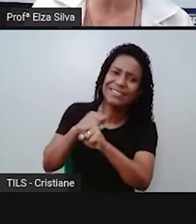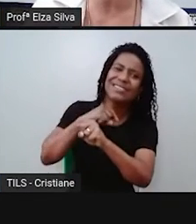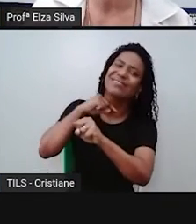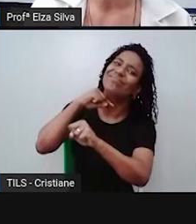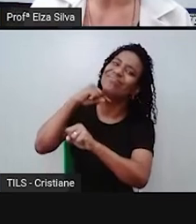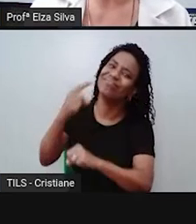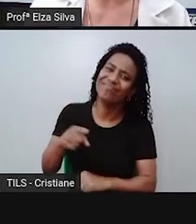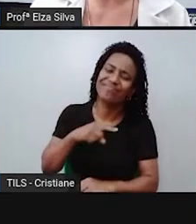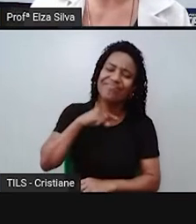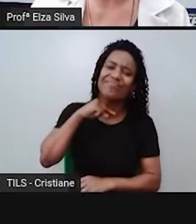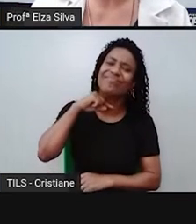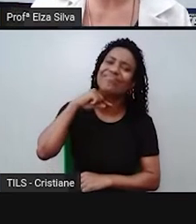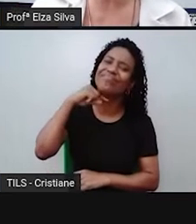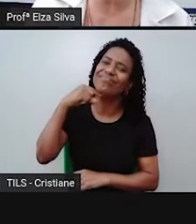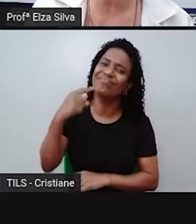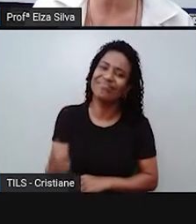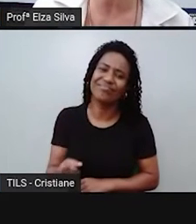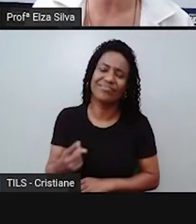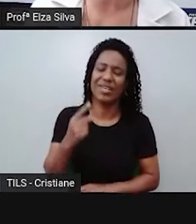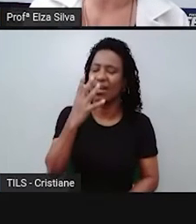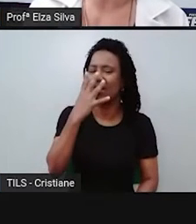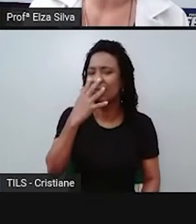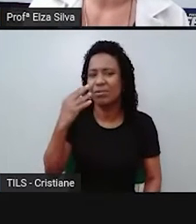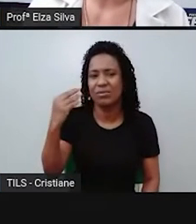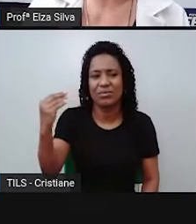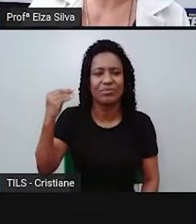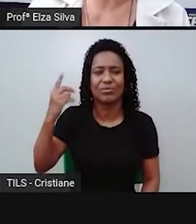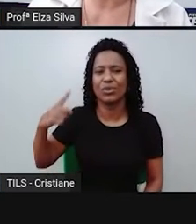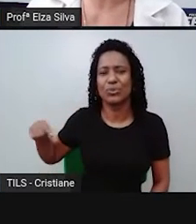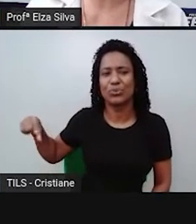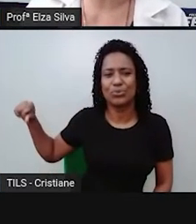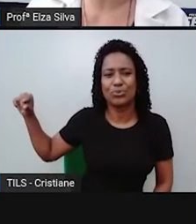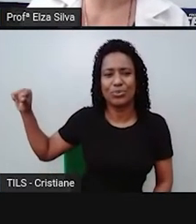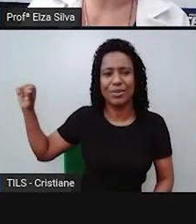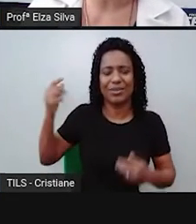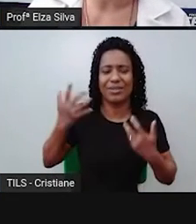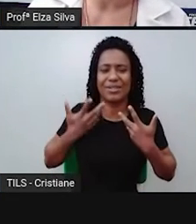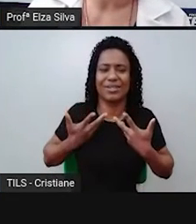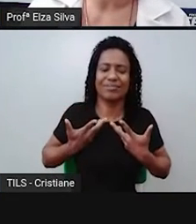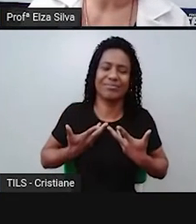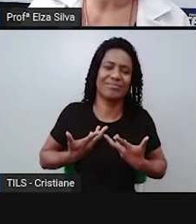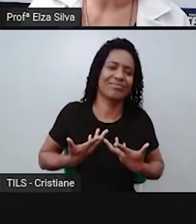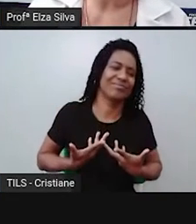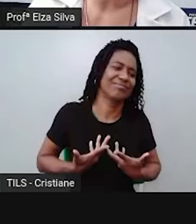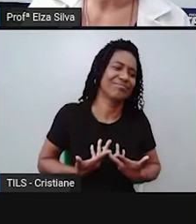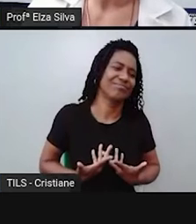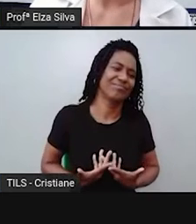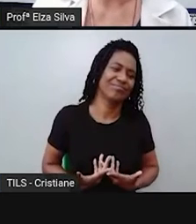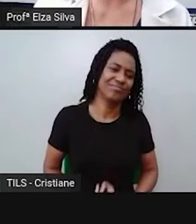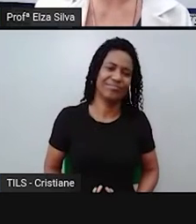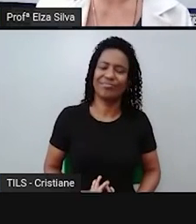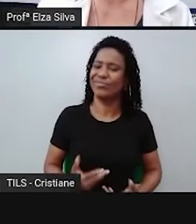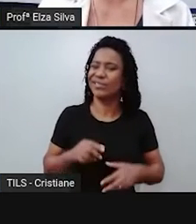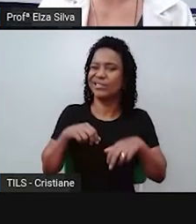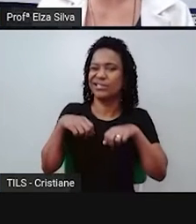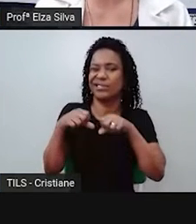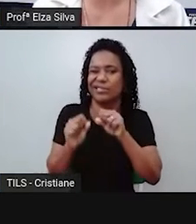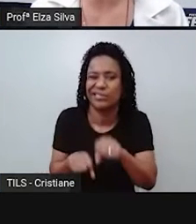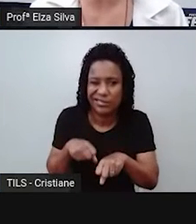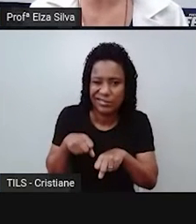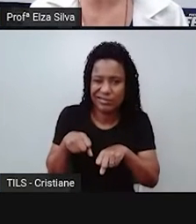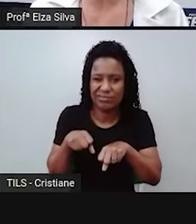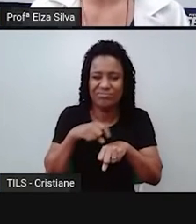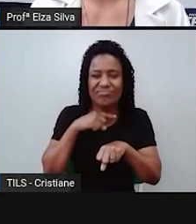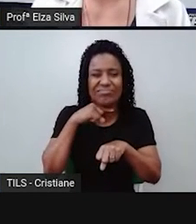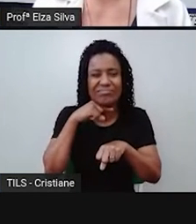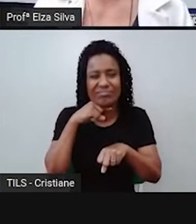vezes, até ficar muito cansado. E não conseguiu mais pular. A raposa pensou um